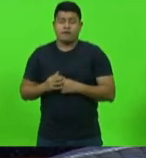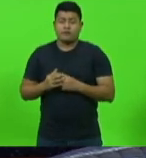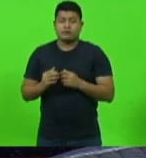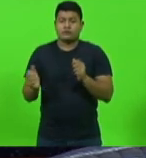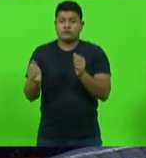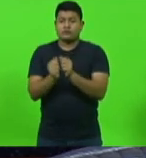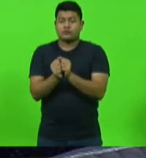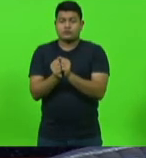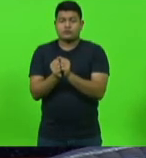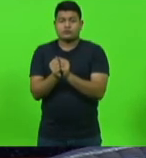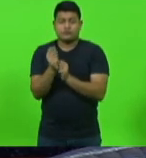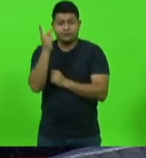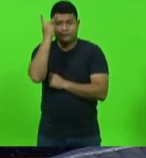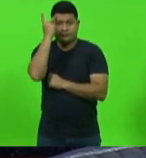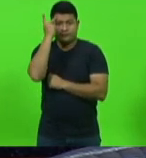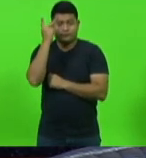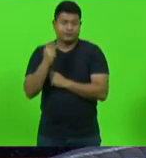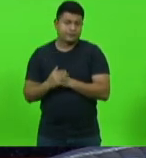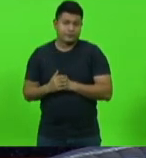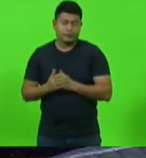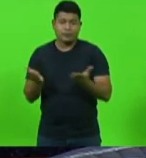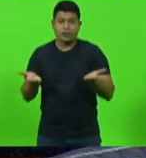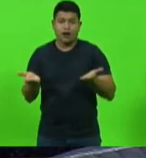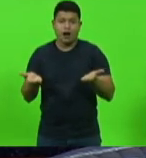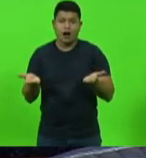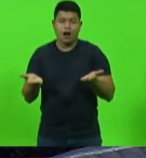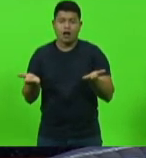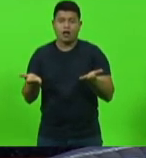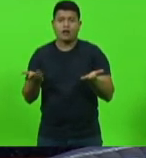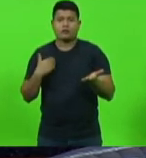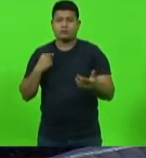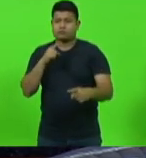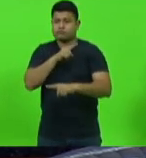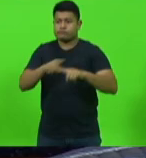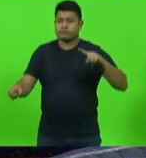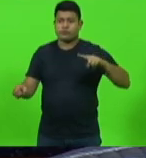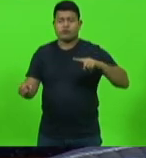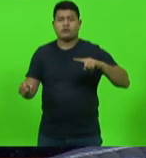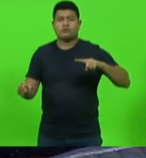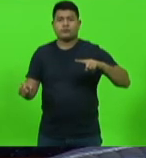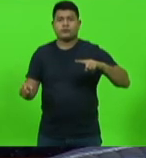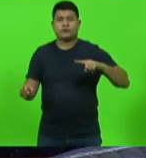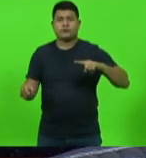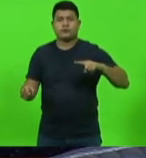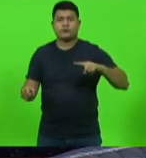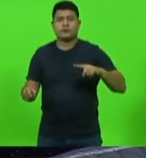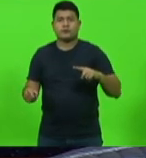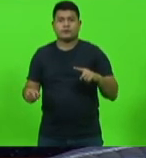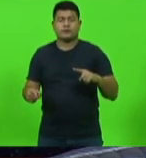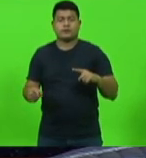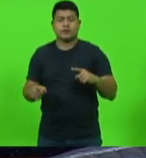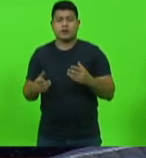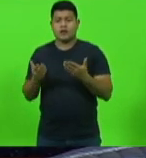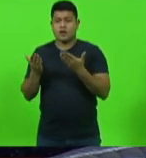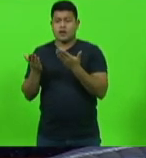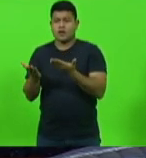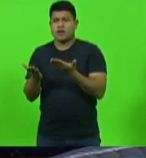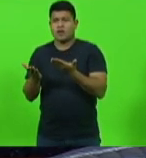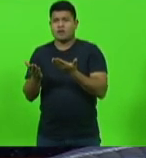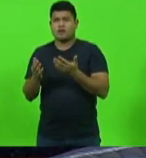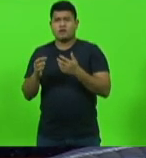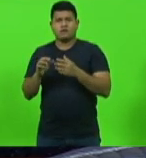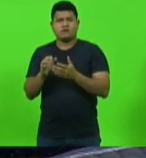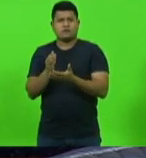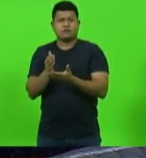Assembleia Legislativa proíbe os praças, as pessoas que vieram lá do extremo oeste de Santa Catarina, das regiões